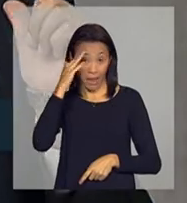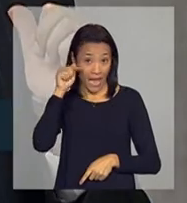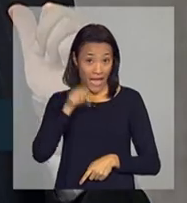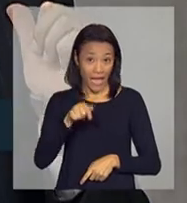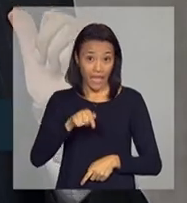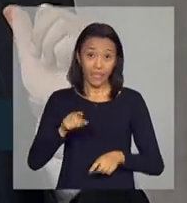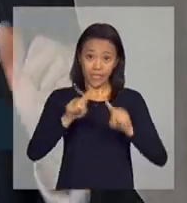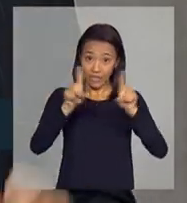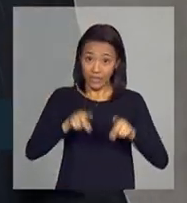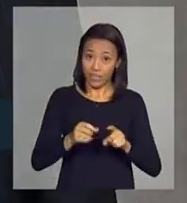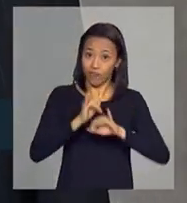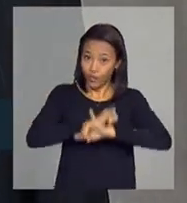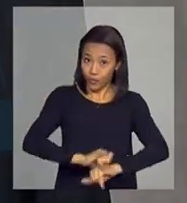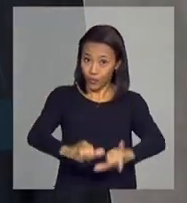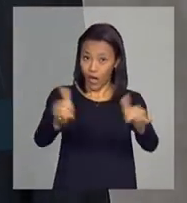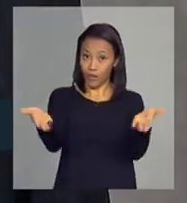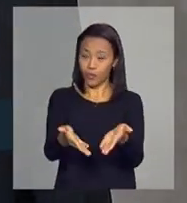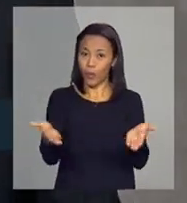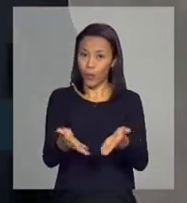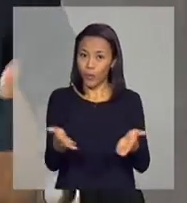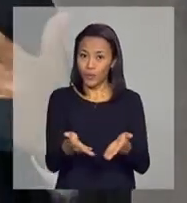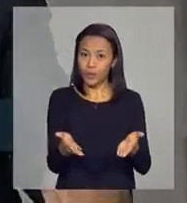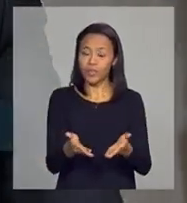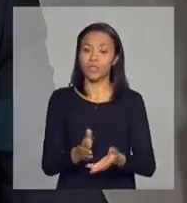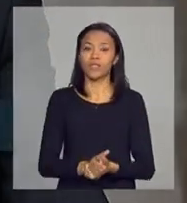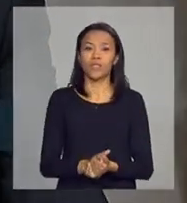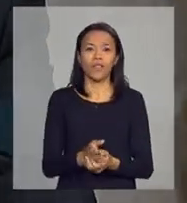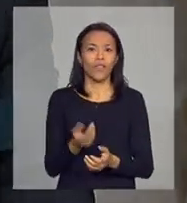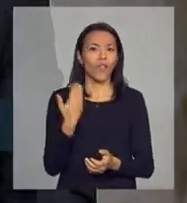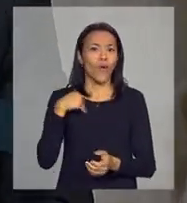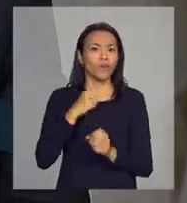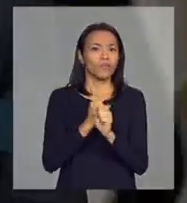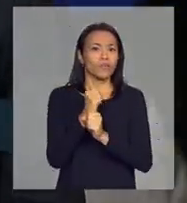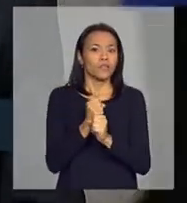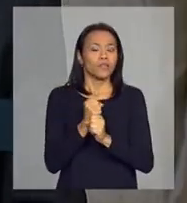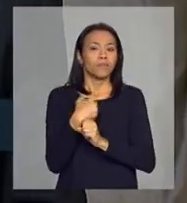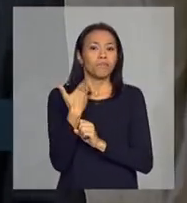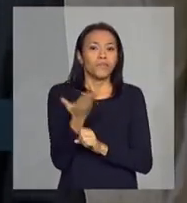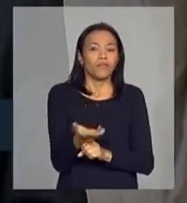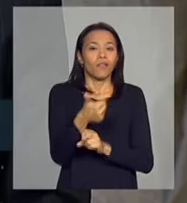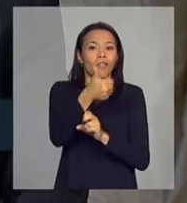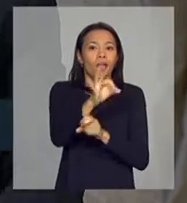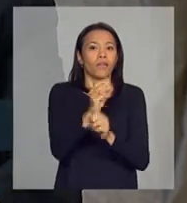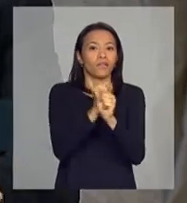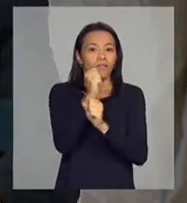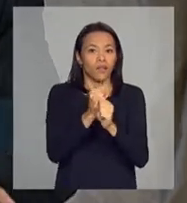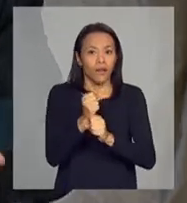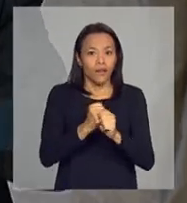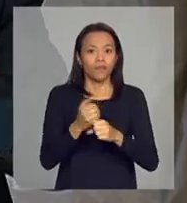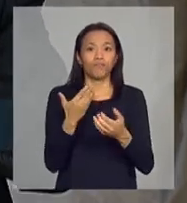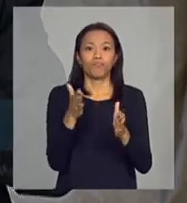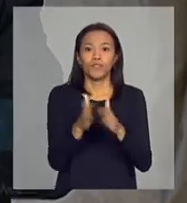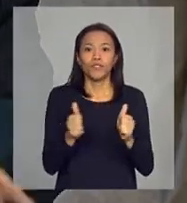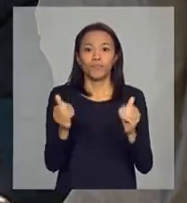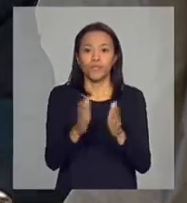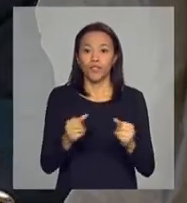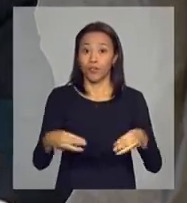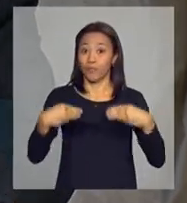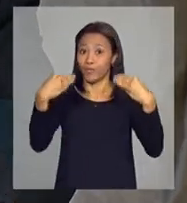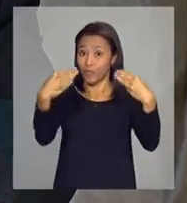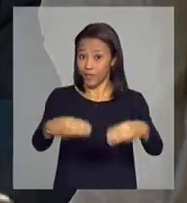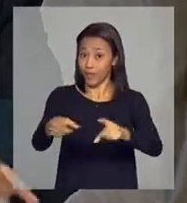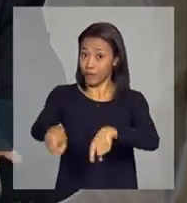ministro anunciou aqui, que o governo anunciou de armazenagem, nós vimos pedindo há 10 anos ao Ministério da Agricultura. Eu tenho certeza que isso vai revolucionar